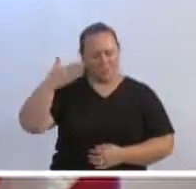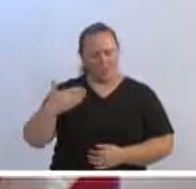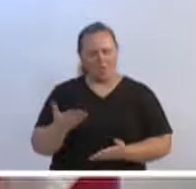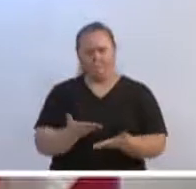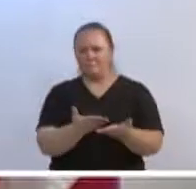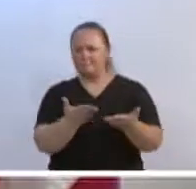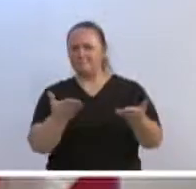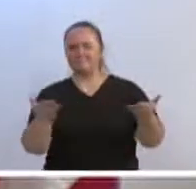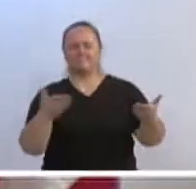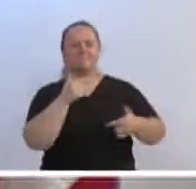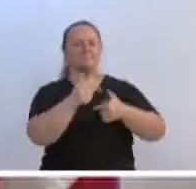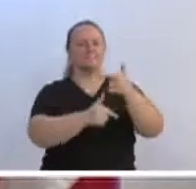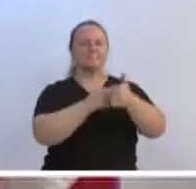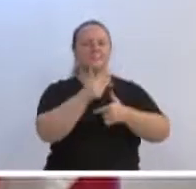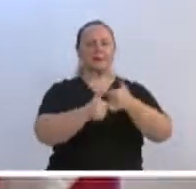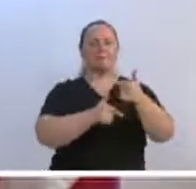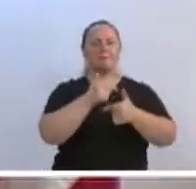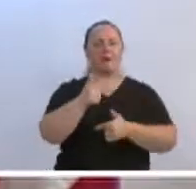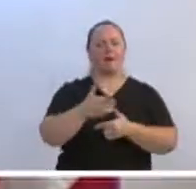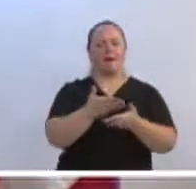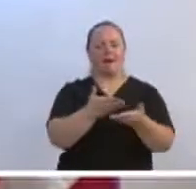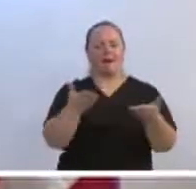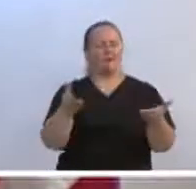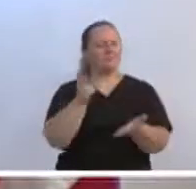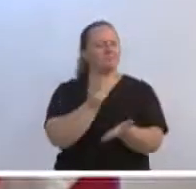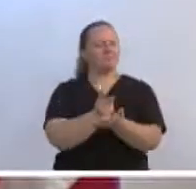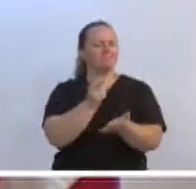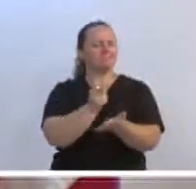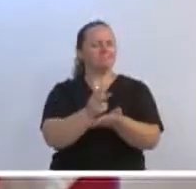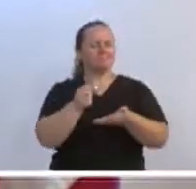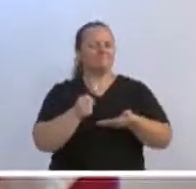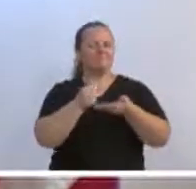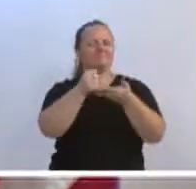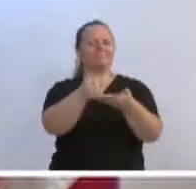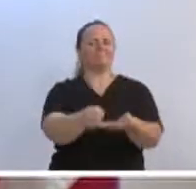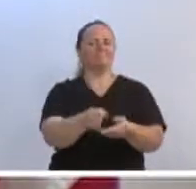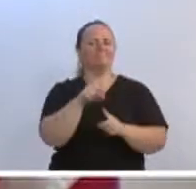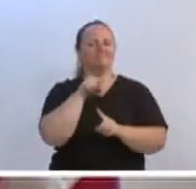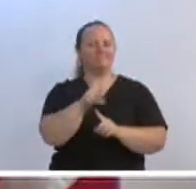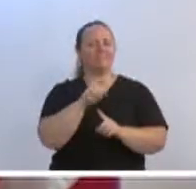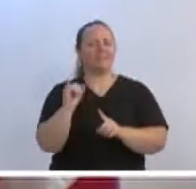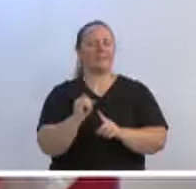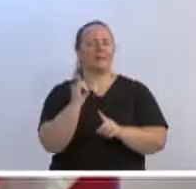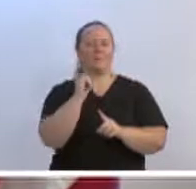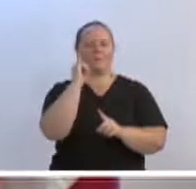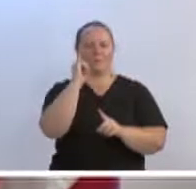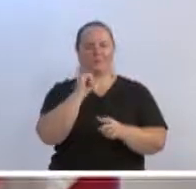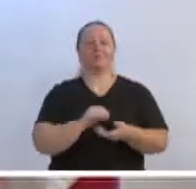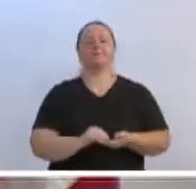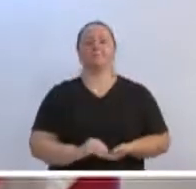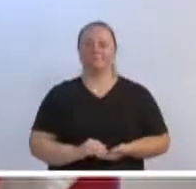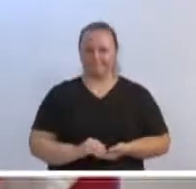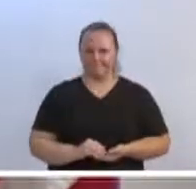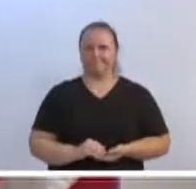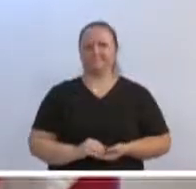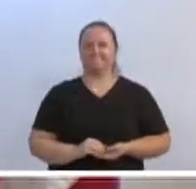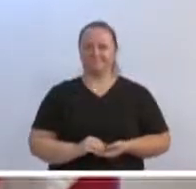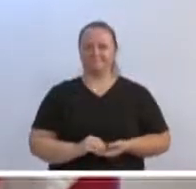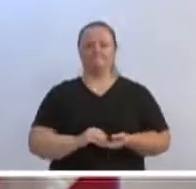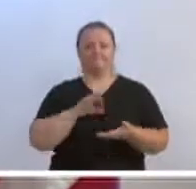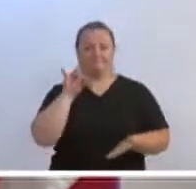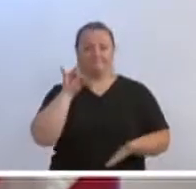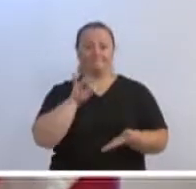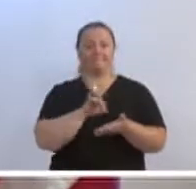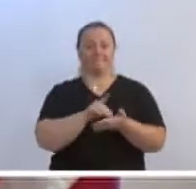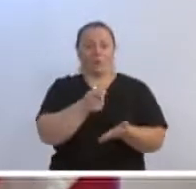trabalho baixinha aqui na cidade de Blumenau em prol desta causa tão importante. Nós temos sim o dever de discutir